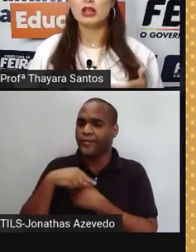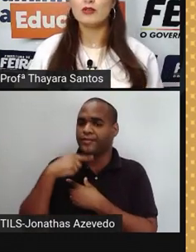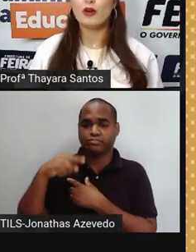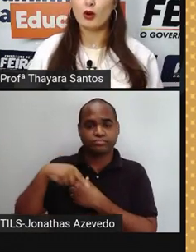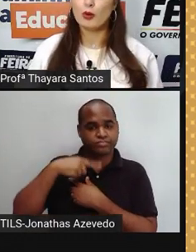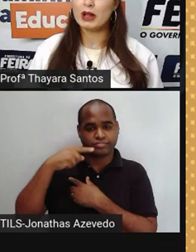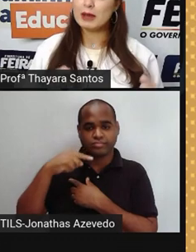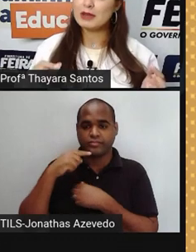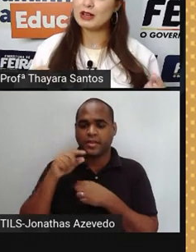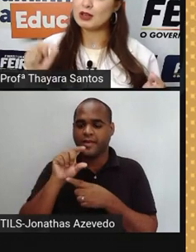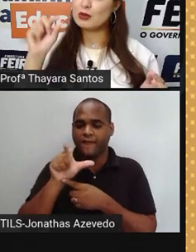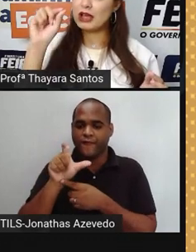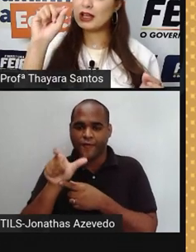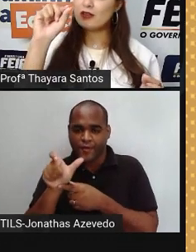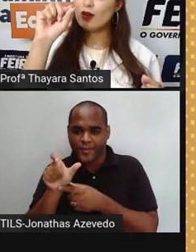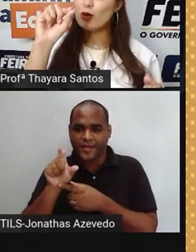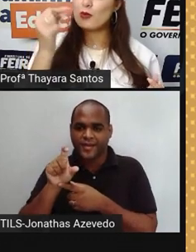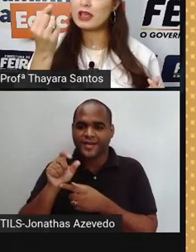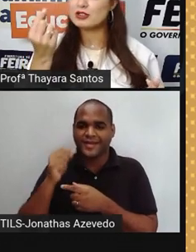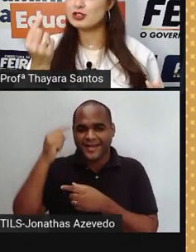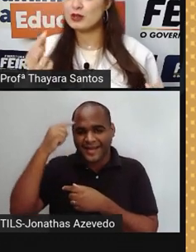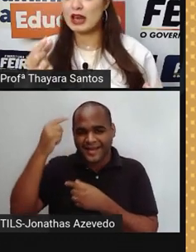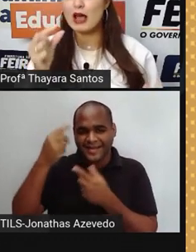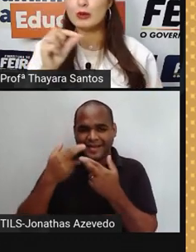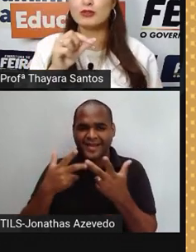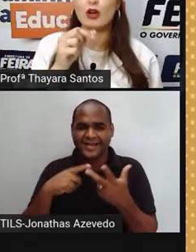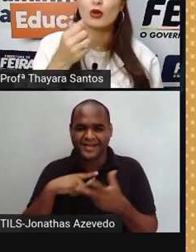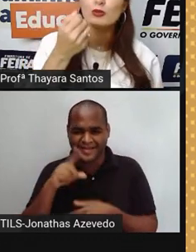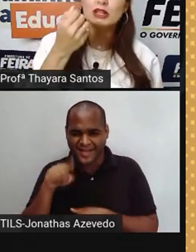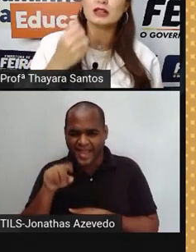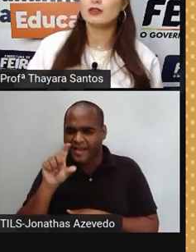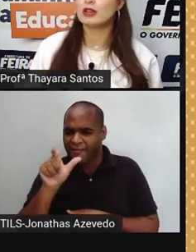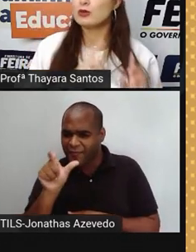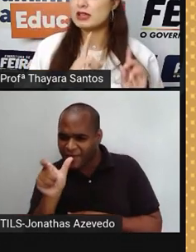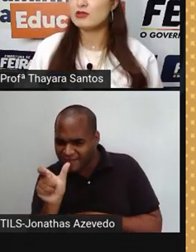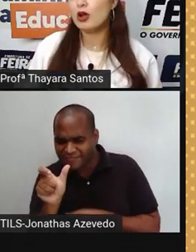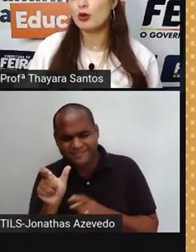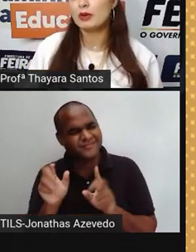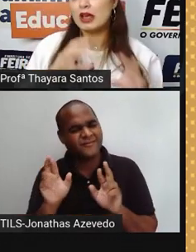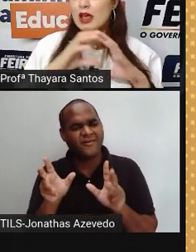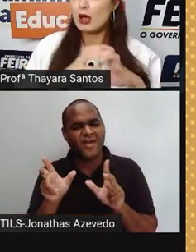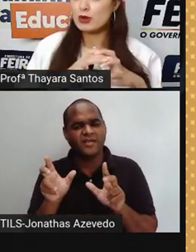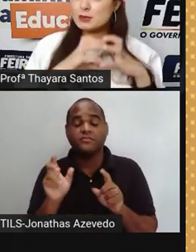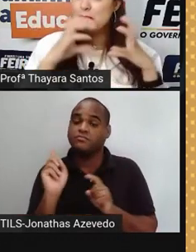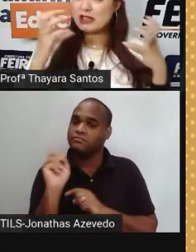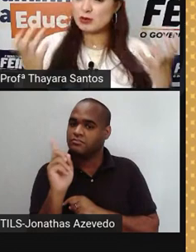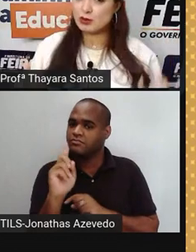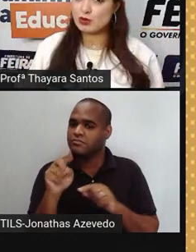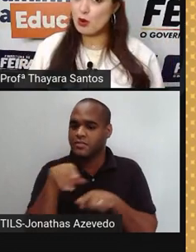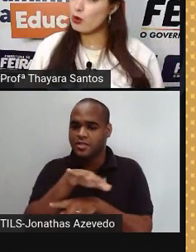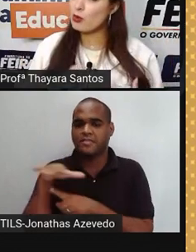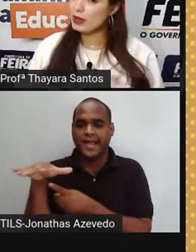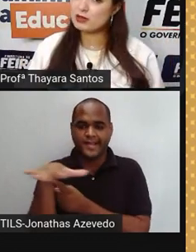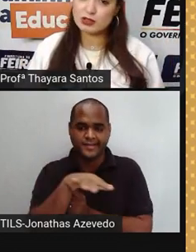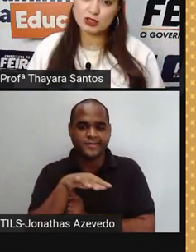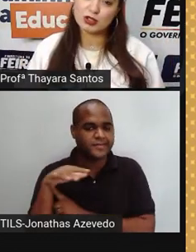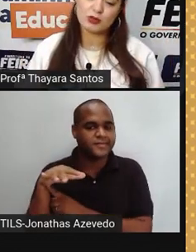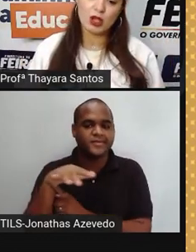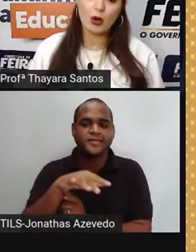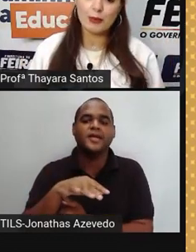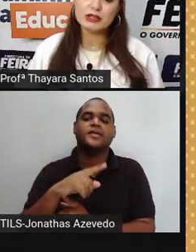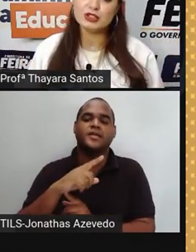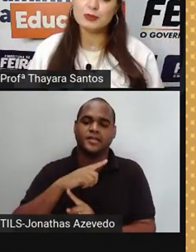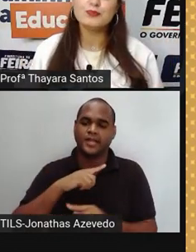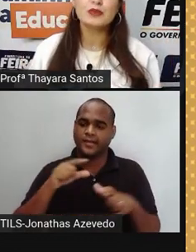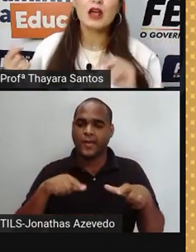do som, nem o volume, lembrando que não é aquele volume que a gente fala, aumenta o volume da TV, não é esse volume, é o espaço que o som ocupa, isso a gente